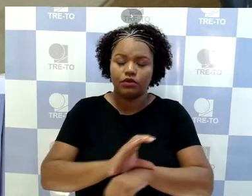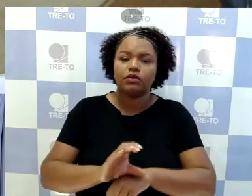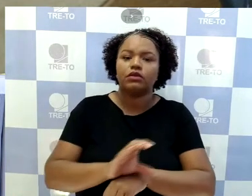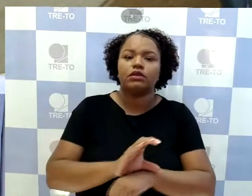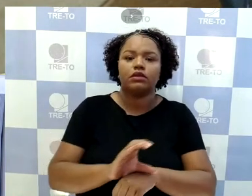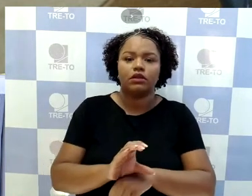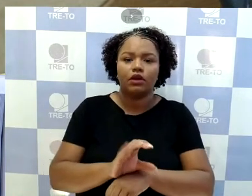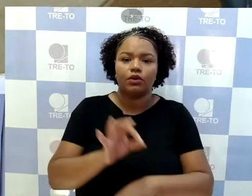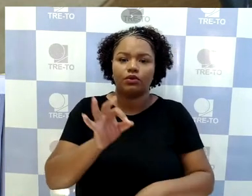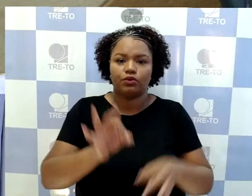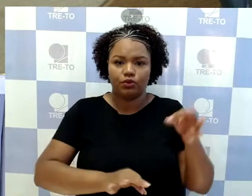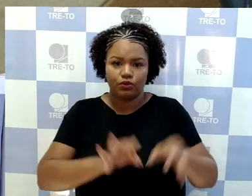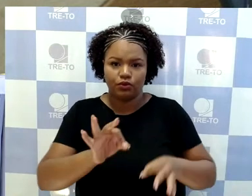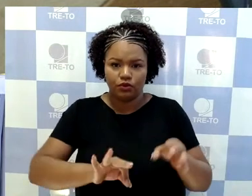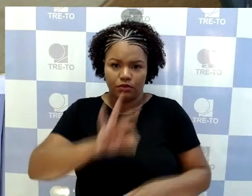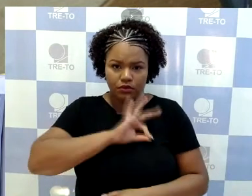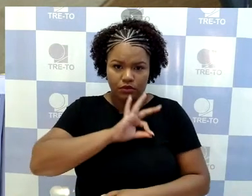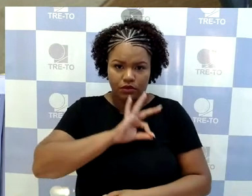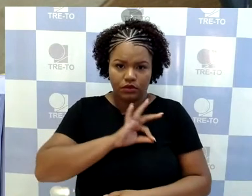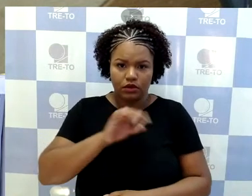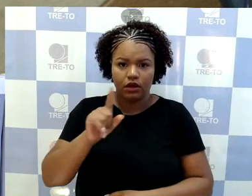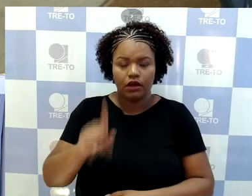proposta deste ato normativo.